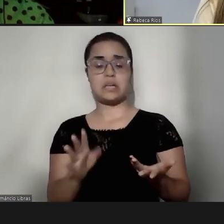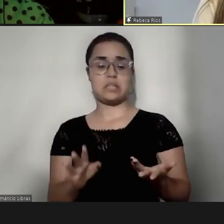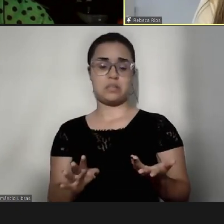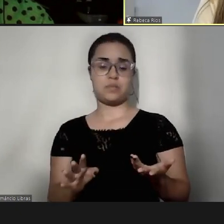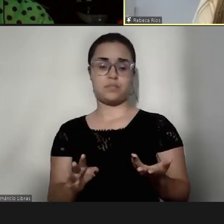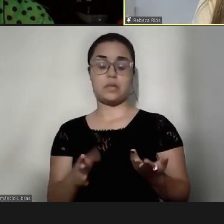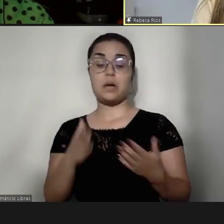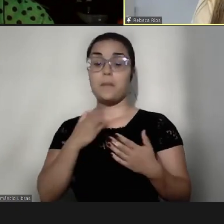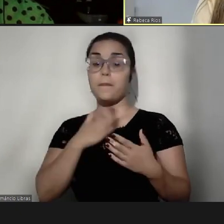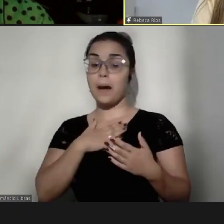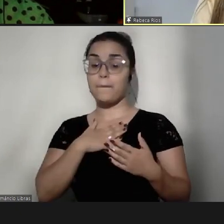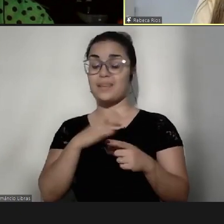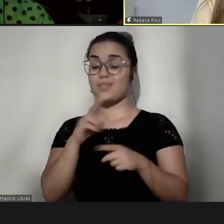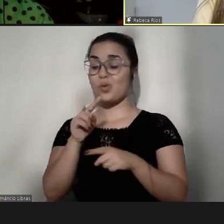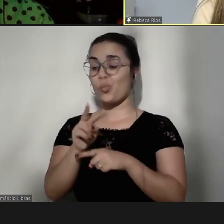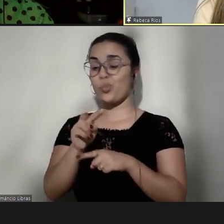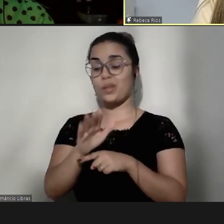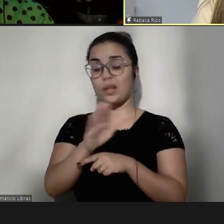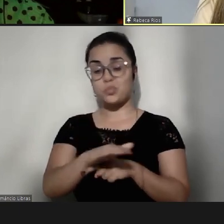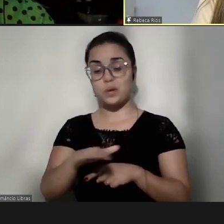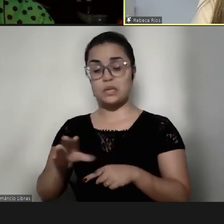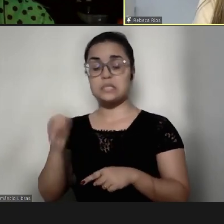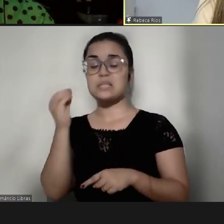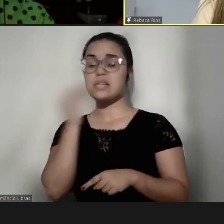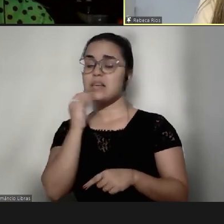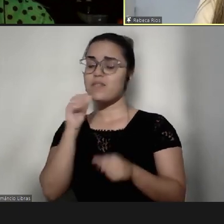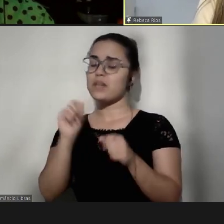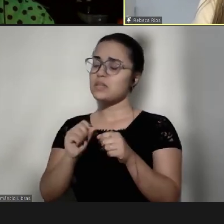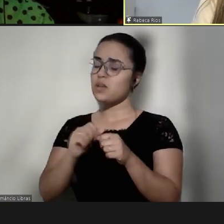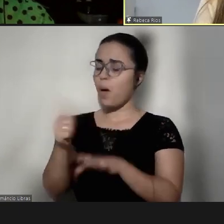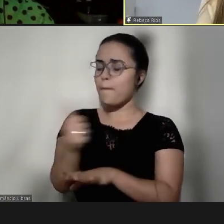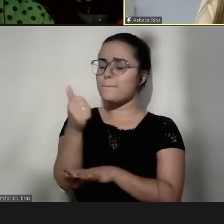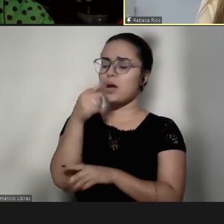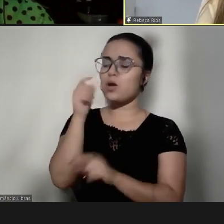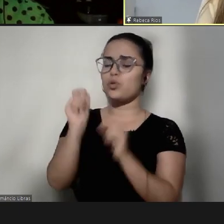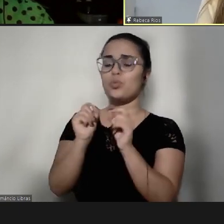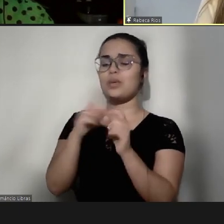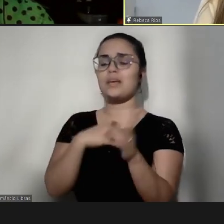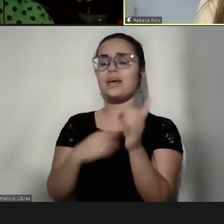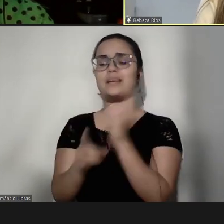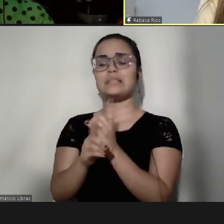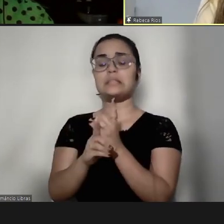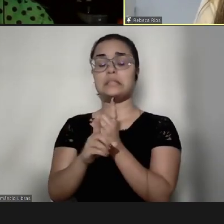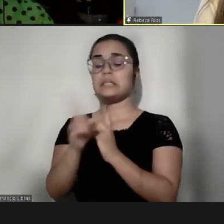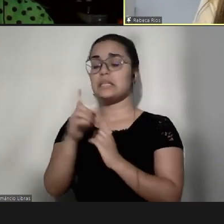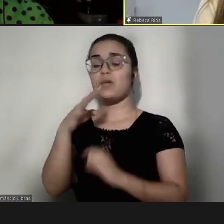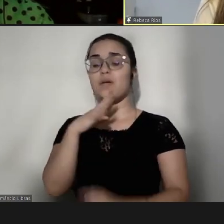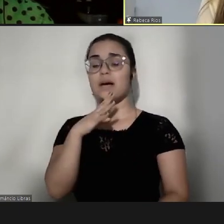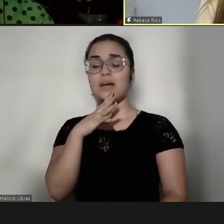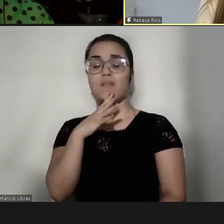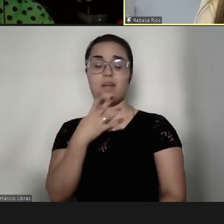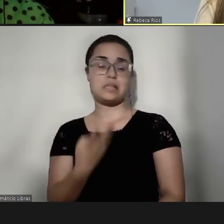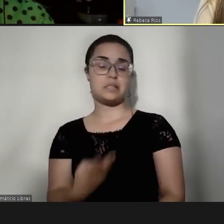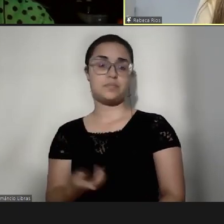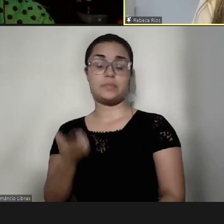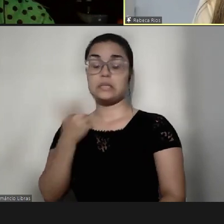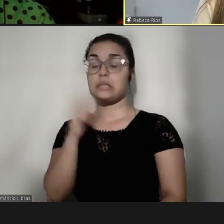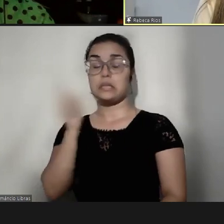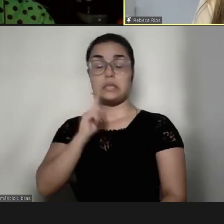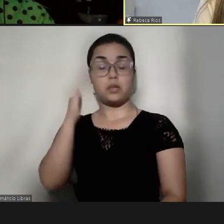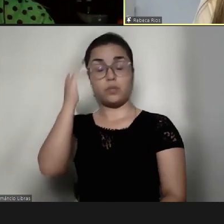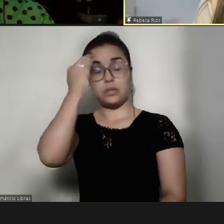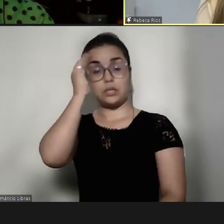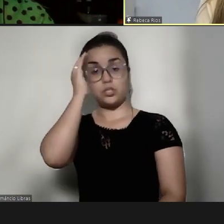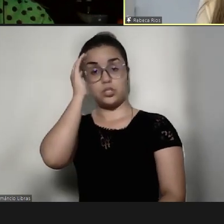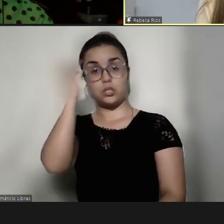criança, tentar fazer o melhor para uma criança daquilo que era desconhecido, né, eu não tinha noção, eu nunca